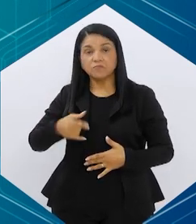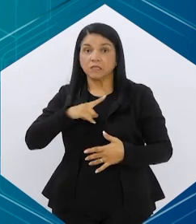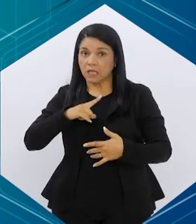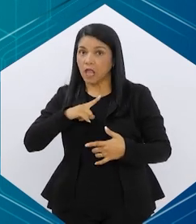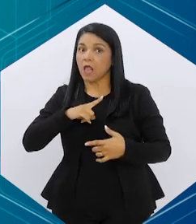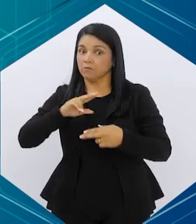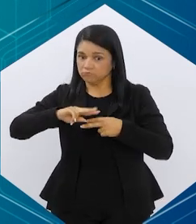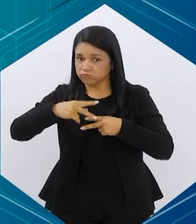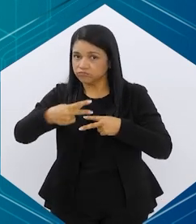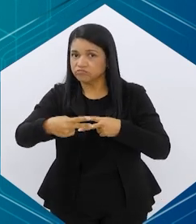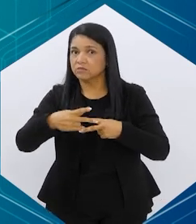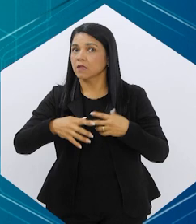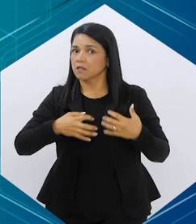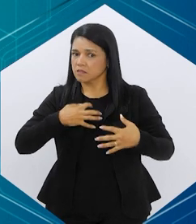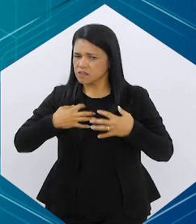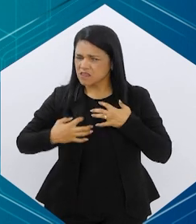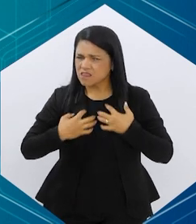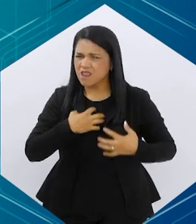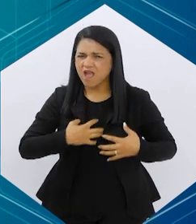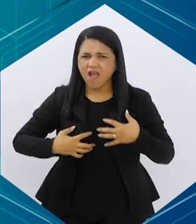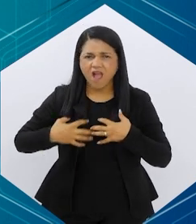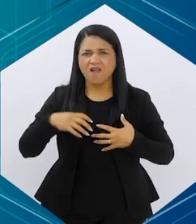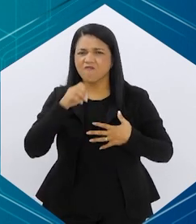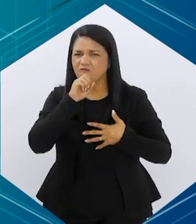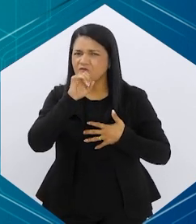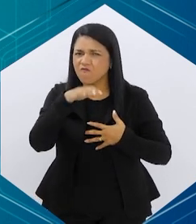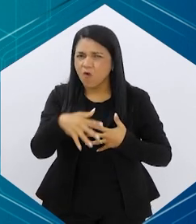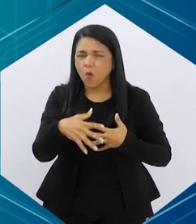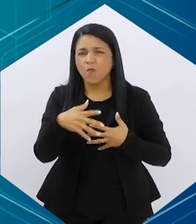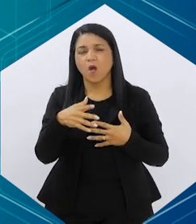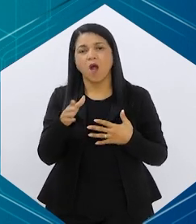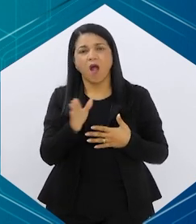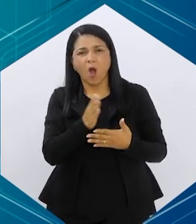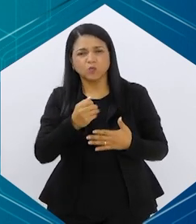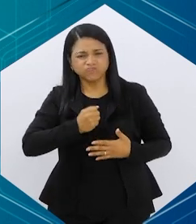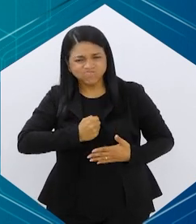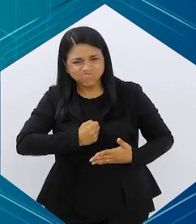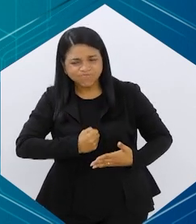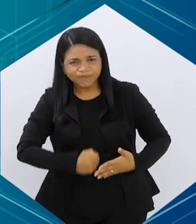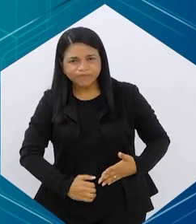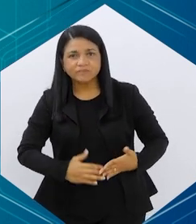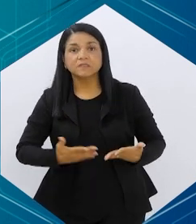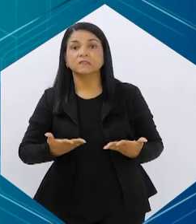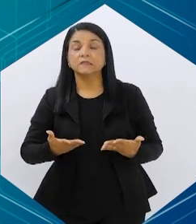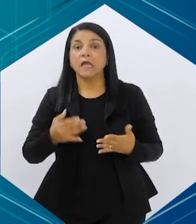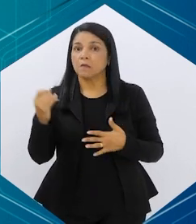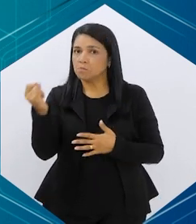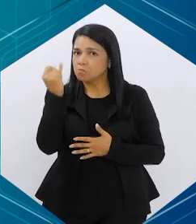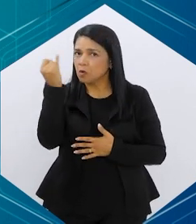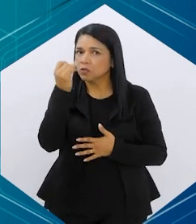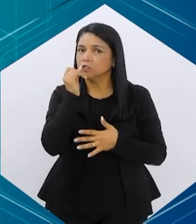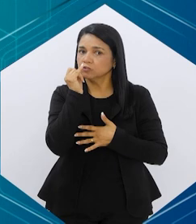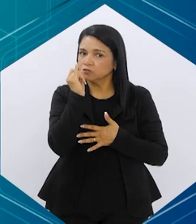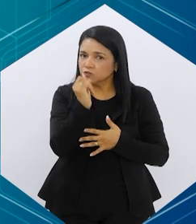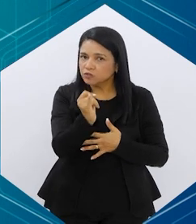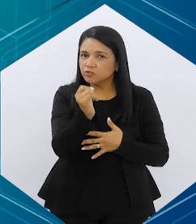colaterais, né? Como náuseas, vômitos, alguns pacientes cursam também com diarreia, então é importante que seja uma dieta